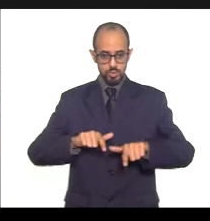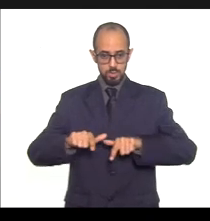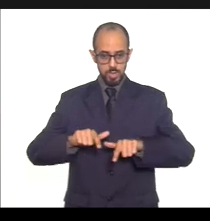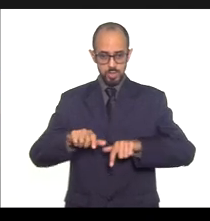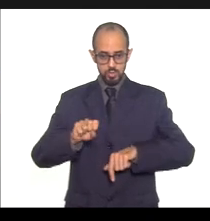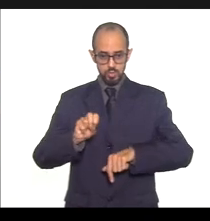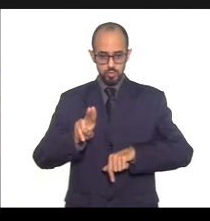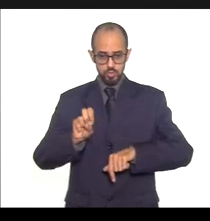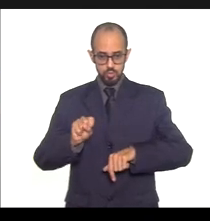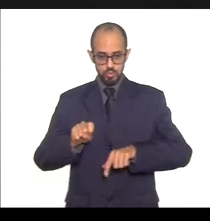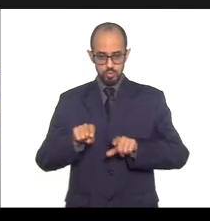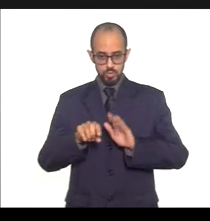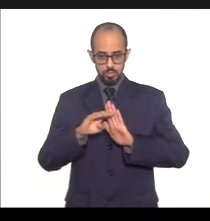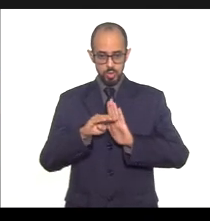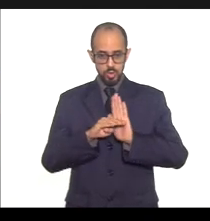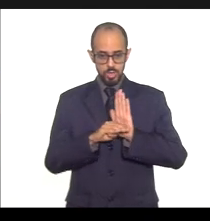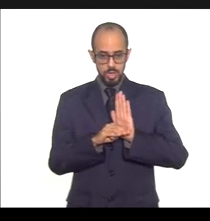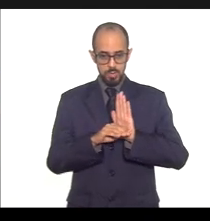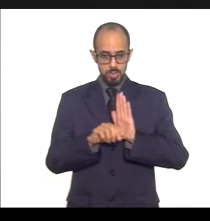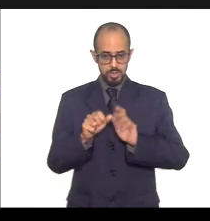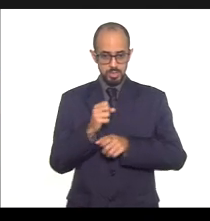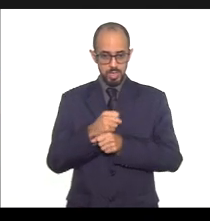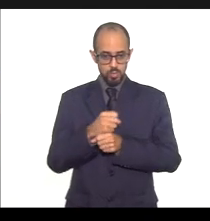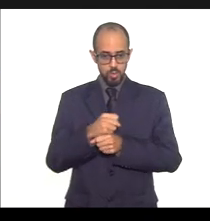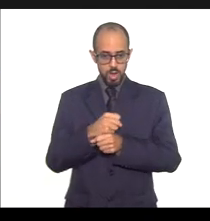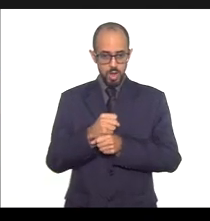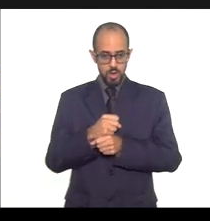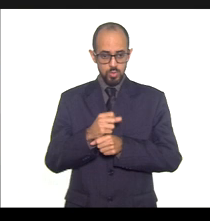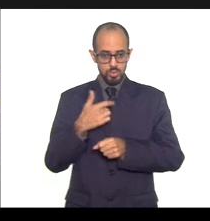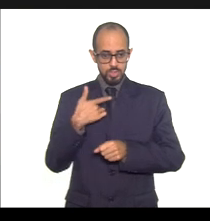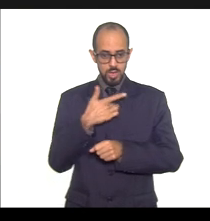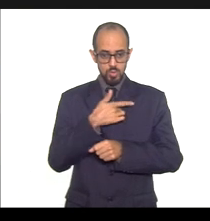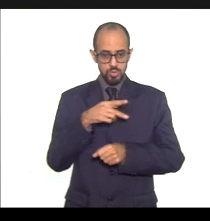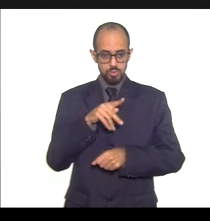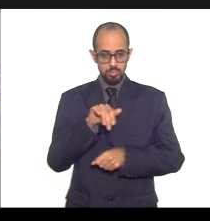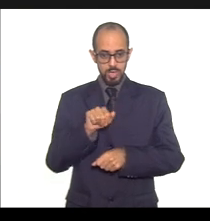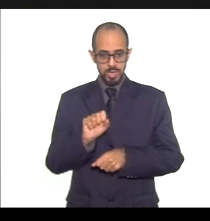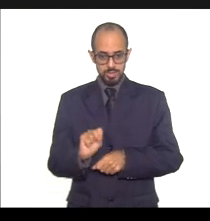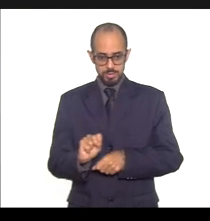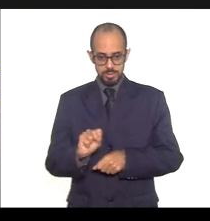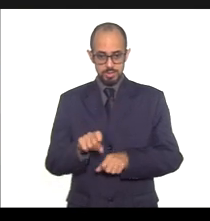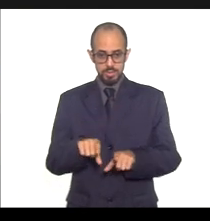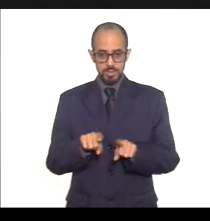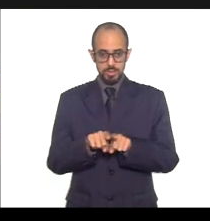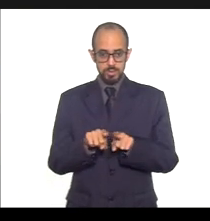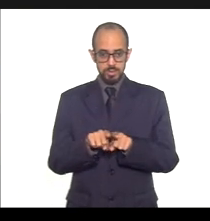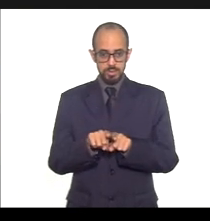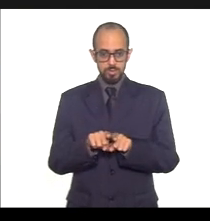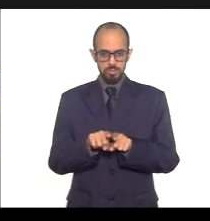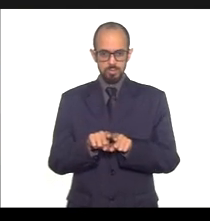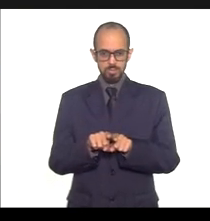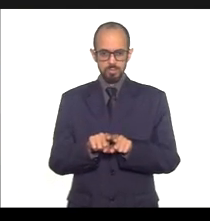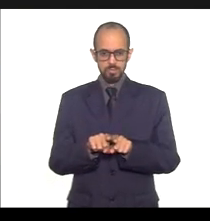programação anual de saúde e paz, indicadores de patuação integrativa,